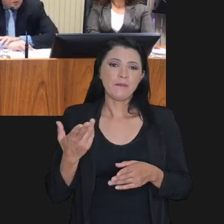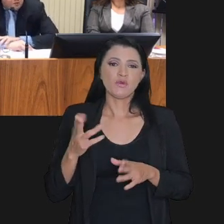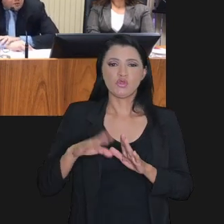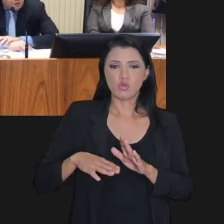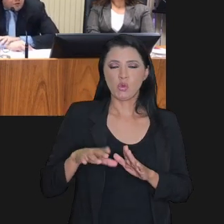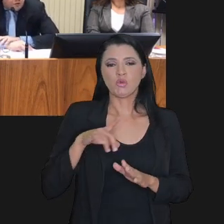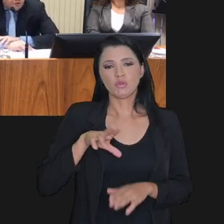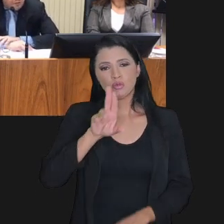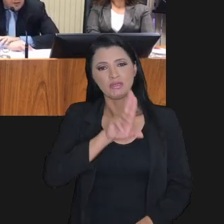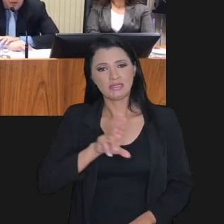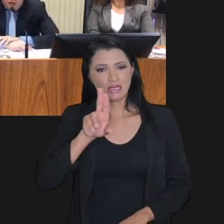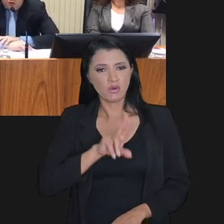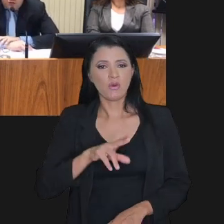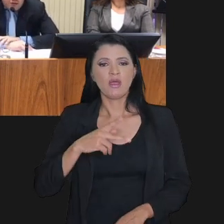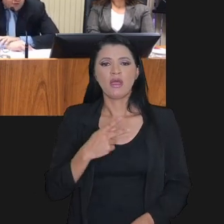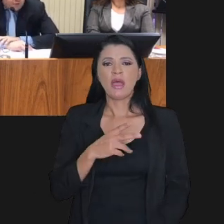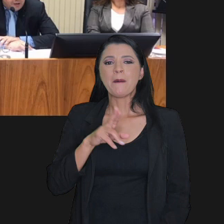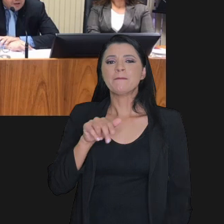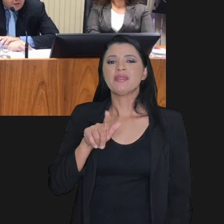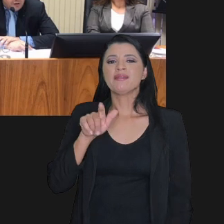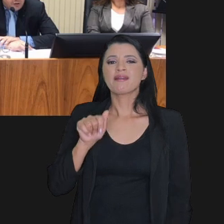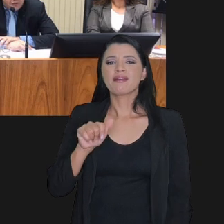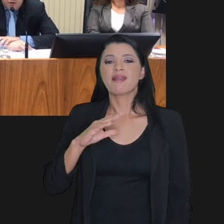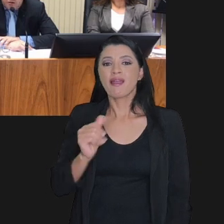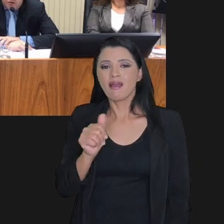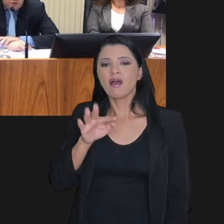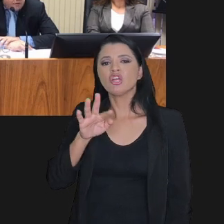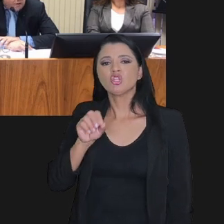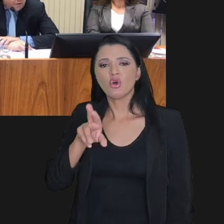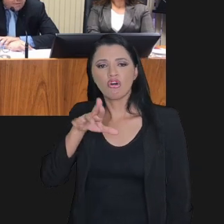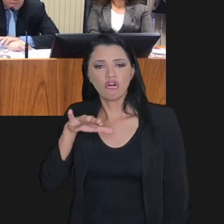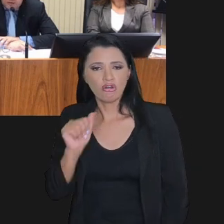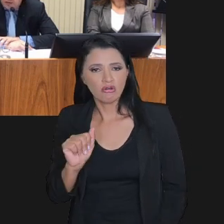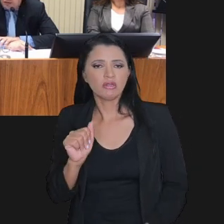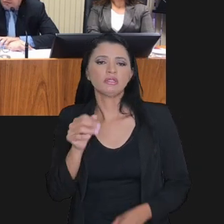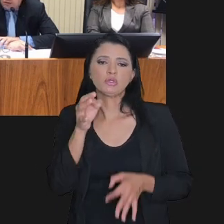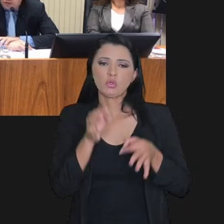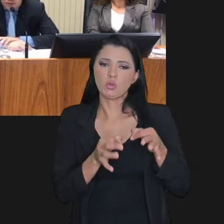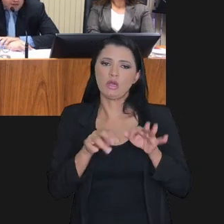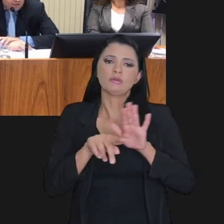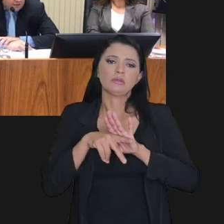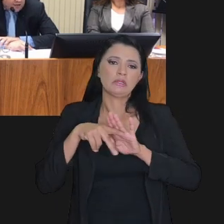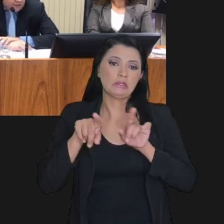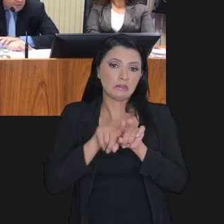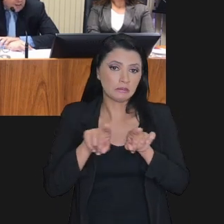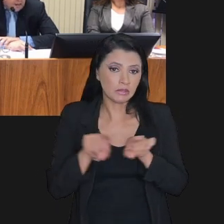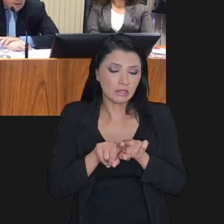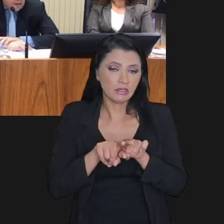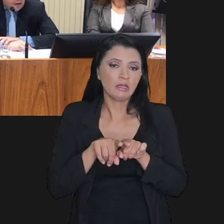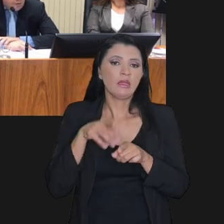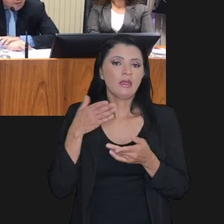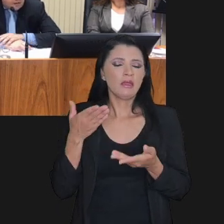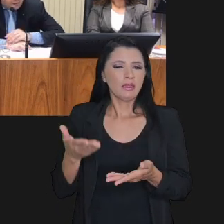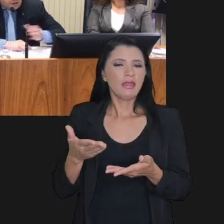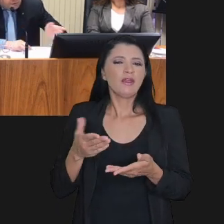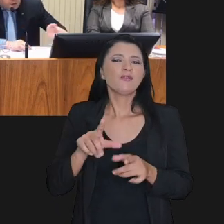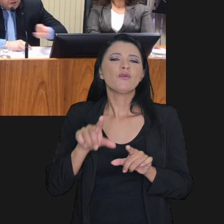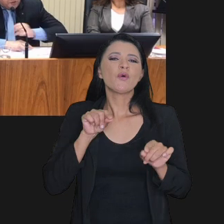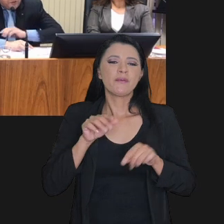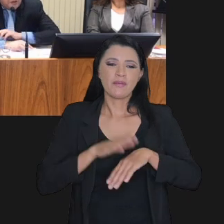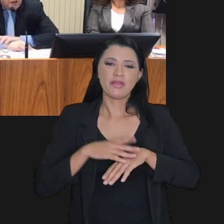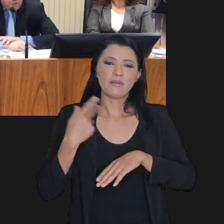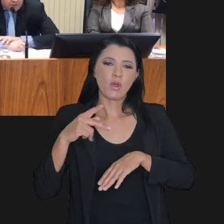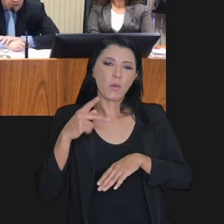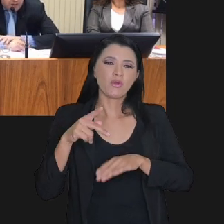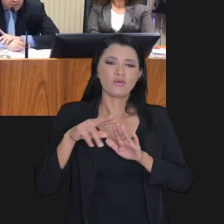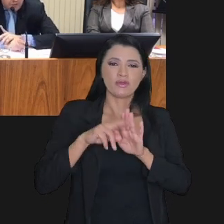após os descontos, a utilização de precatórios e o direito creditório, a certeza de valor transitado e julgado e a competência da PGFN para